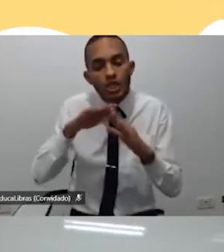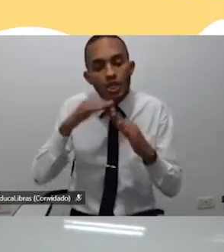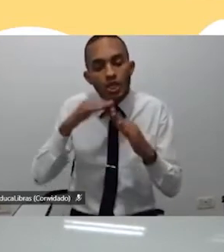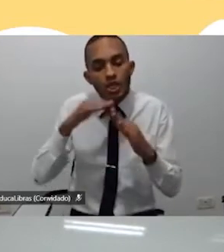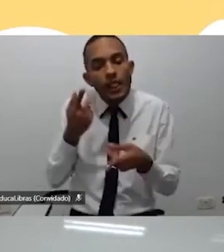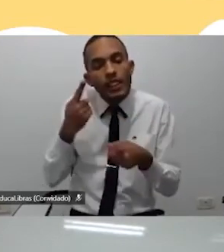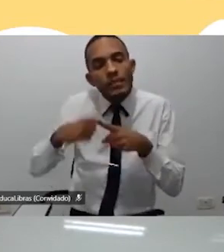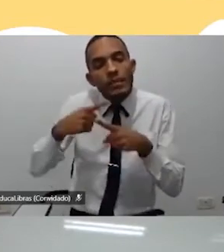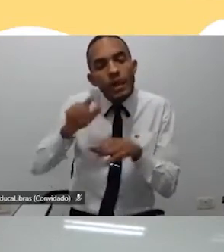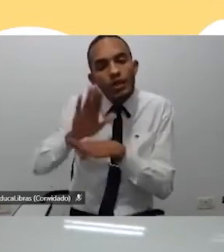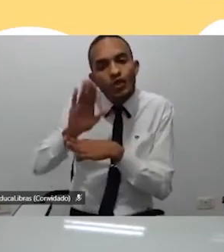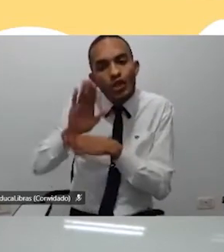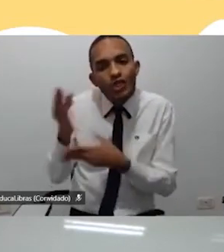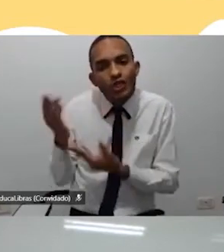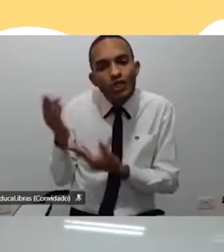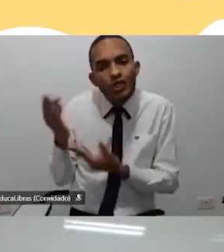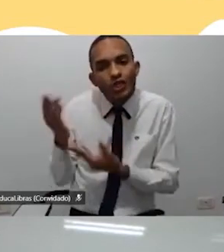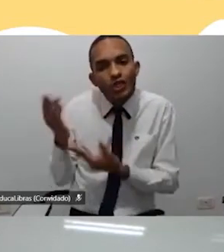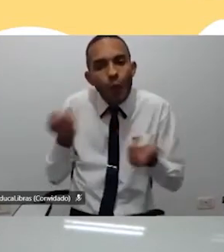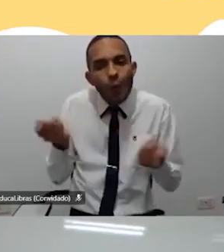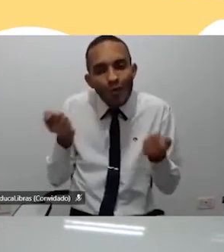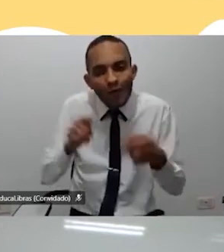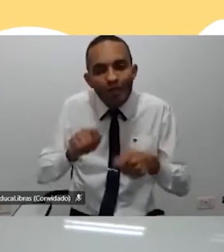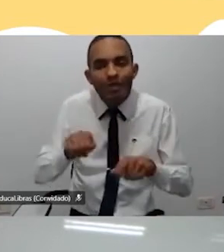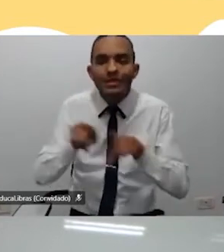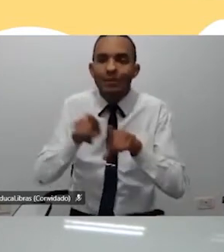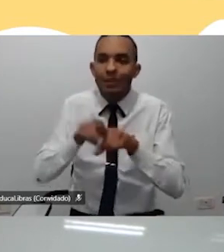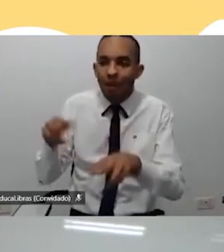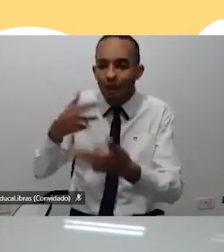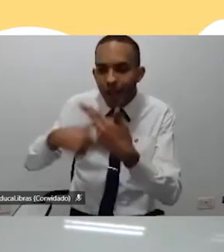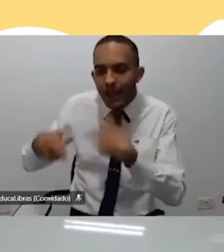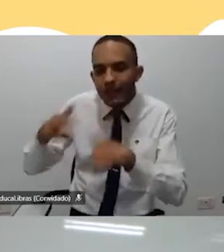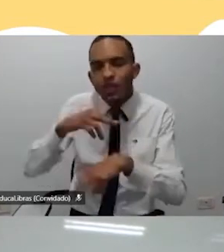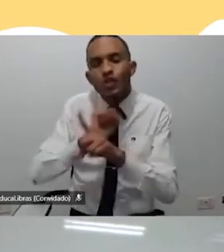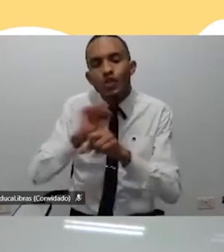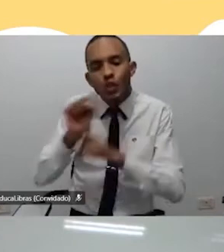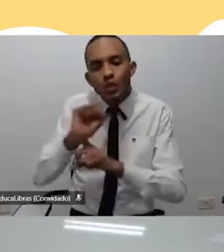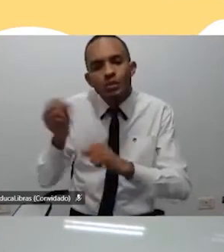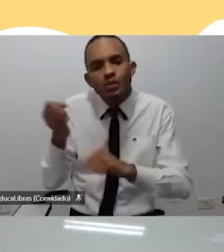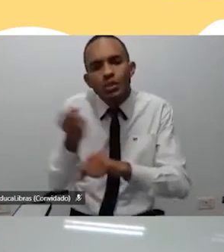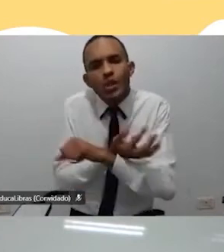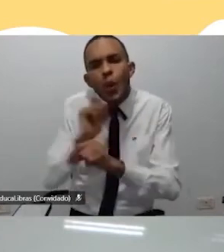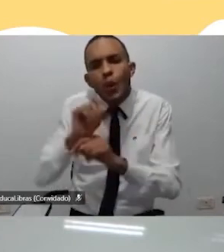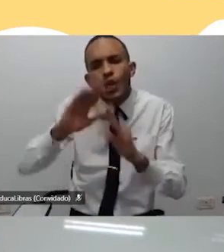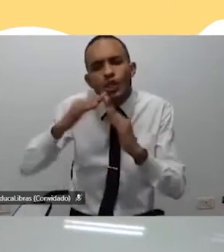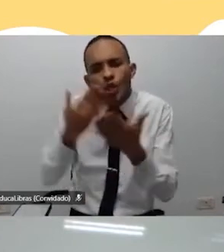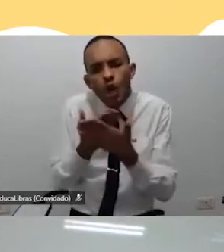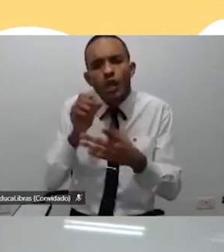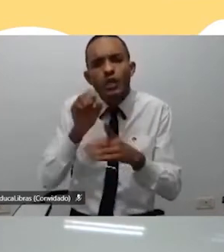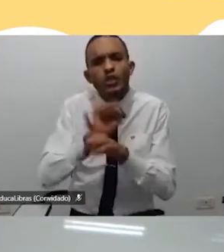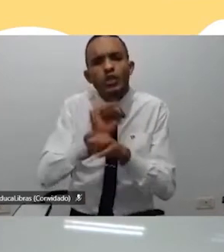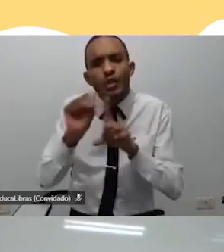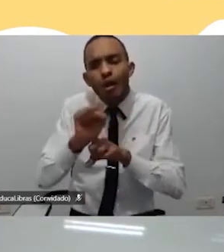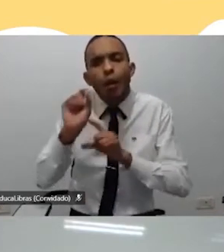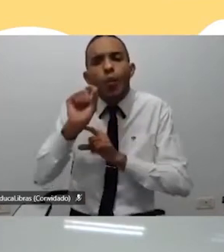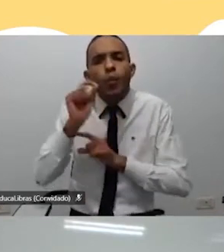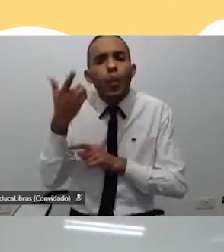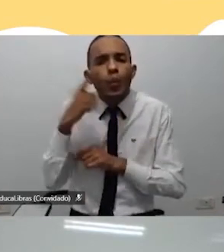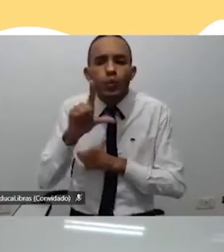para esse jovem com relação às competências emocionais, com relação às competências socioemocionais? O que a escola, a sociedade, o que a gente recebe?